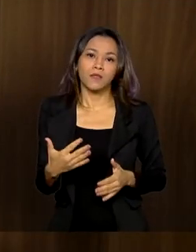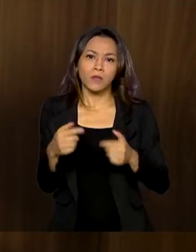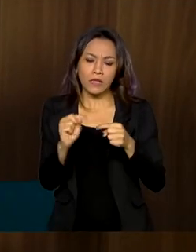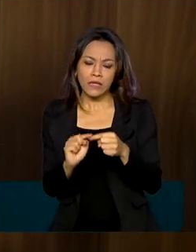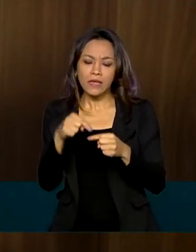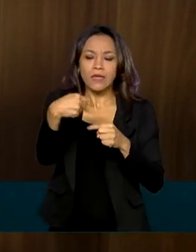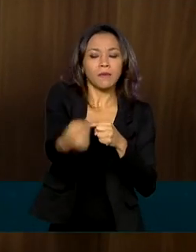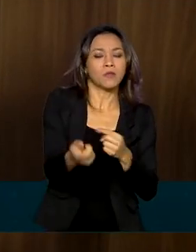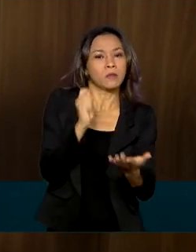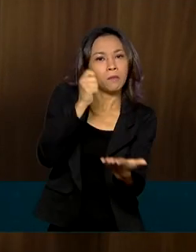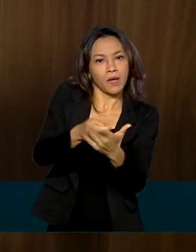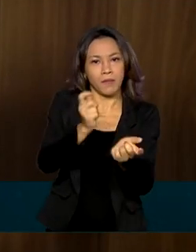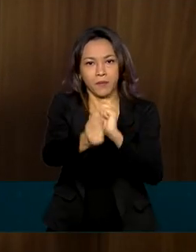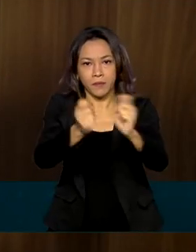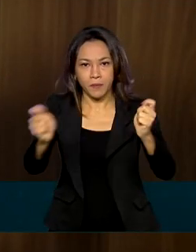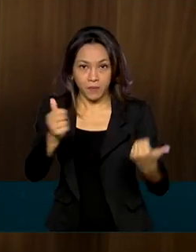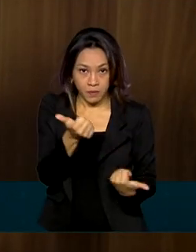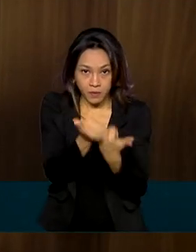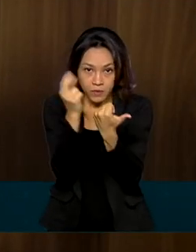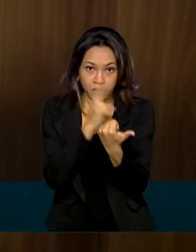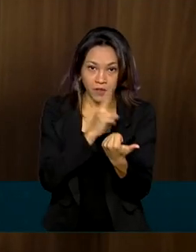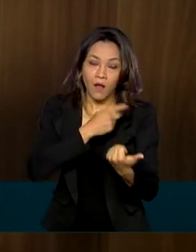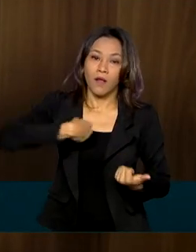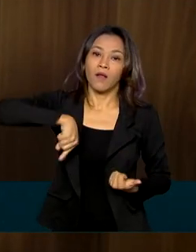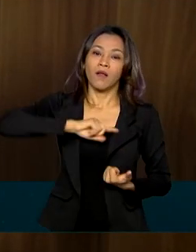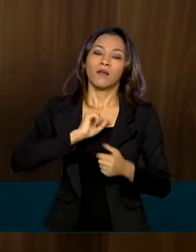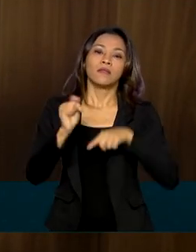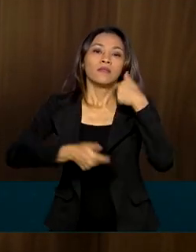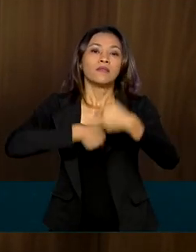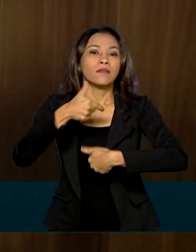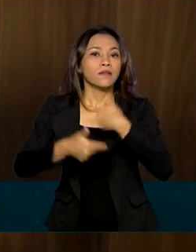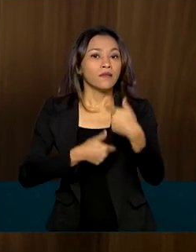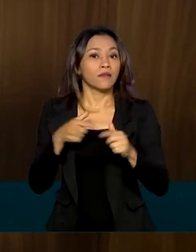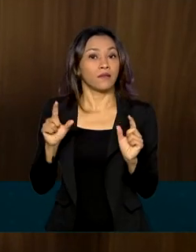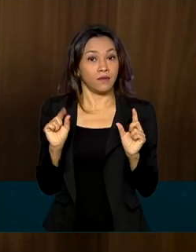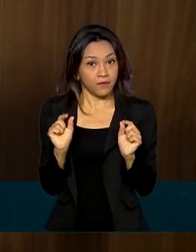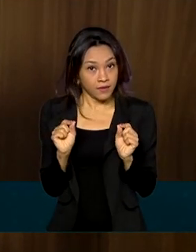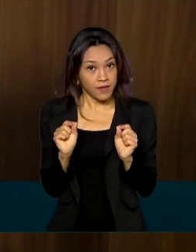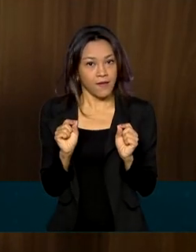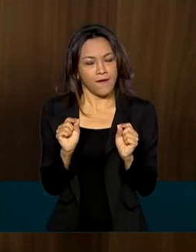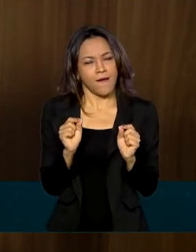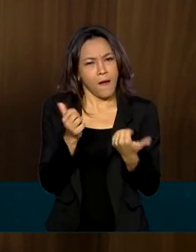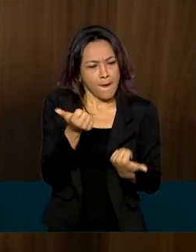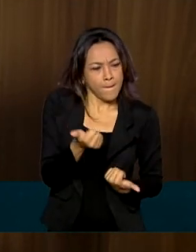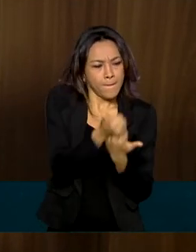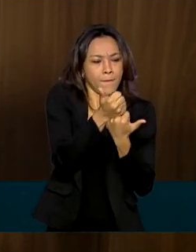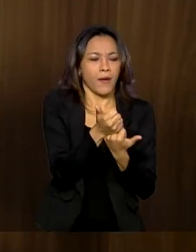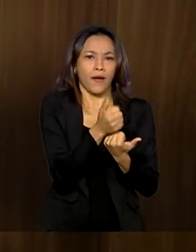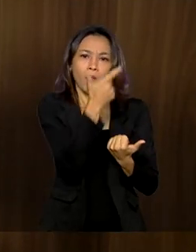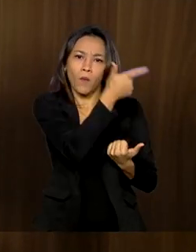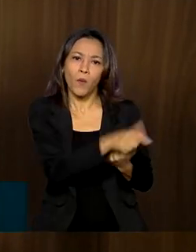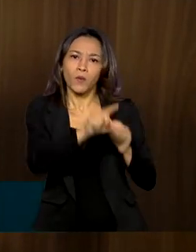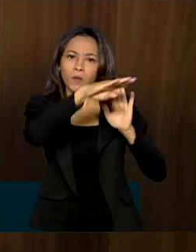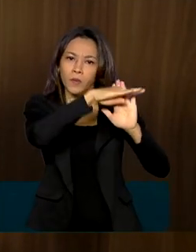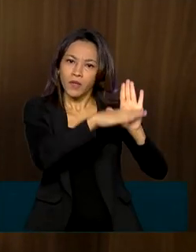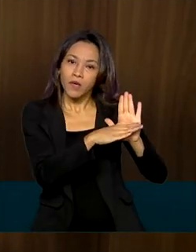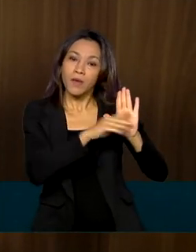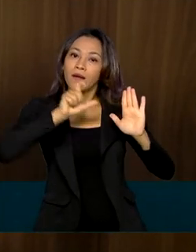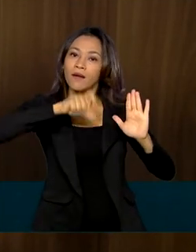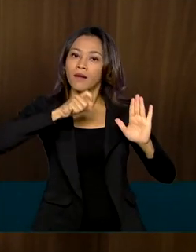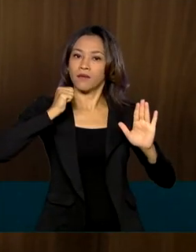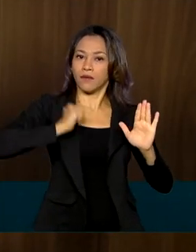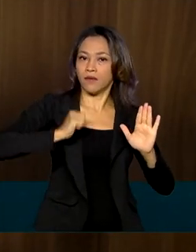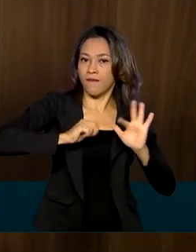emergencial, nós estamos trabalhando para fazer uma ampliação e fortalecimento do programa Bolsa Família. E esperamos